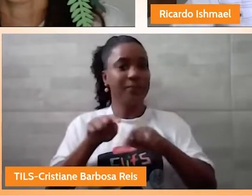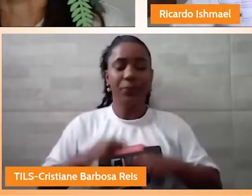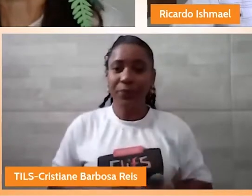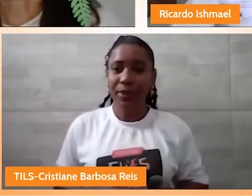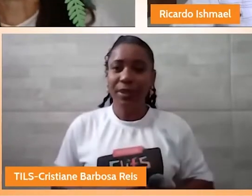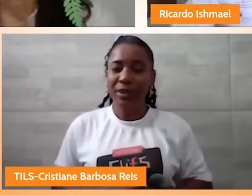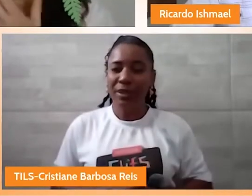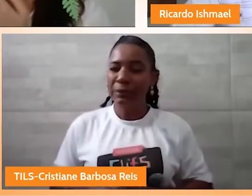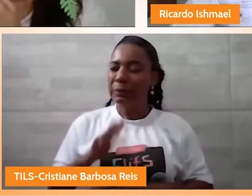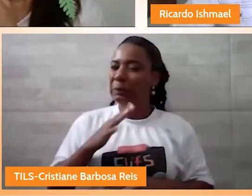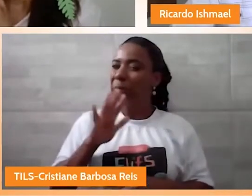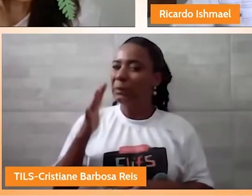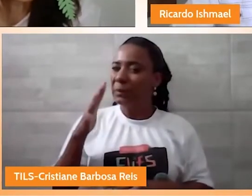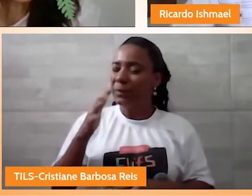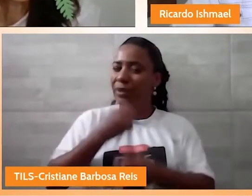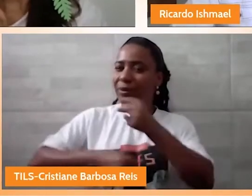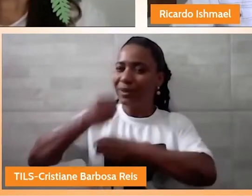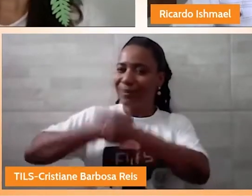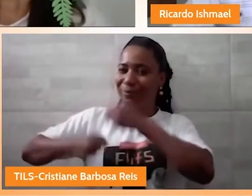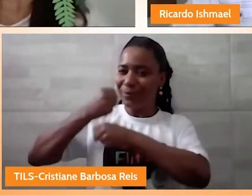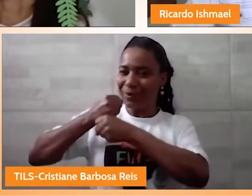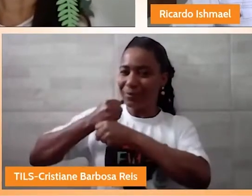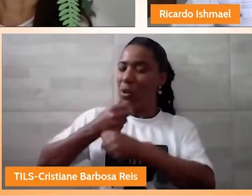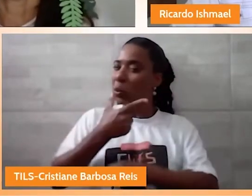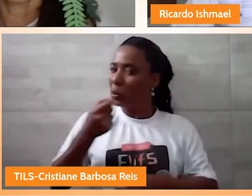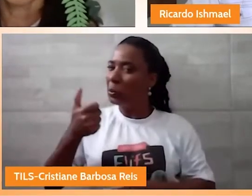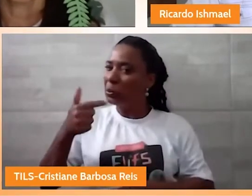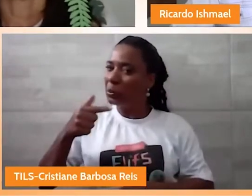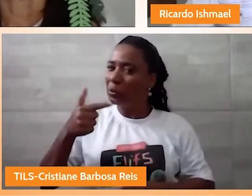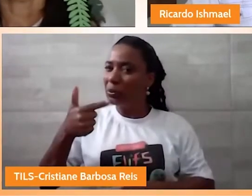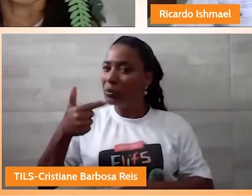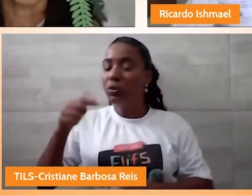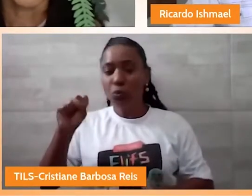2018, por aí.